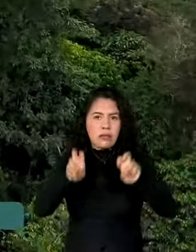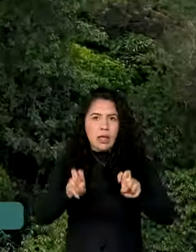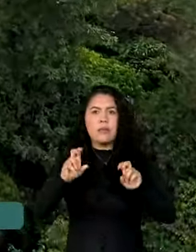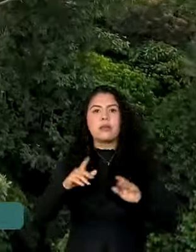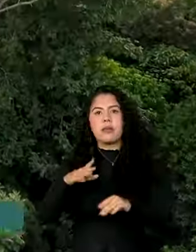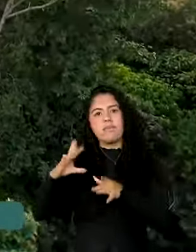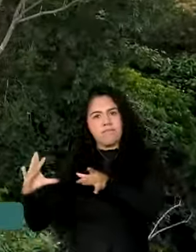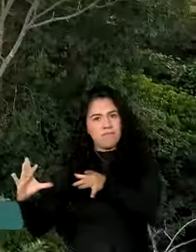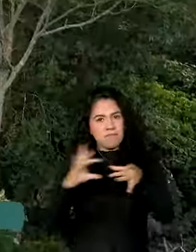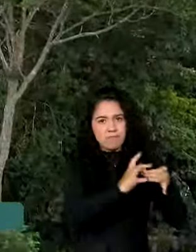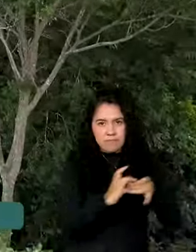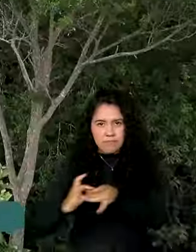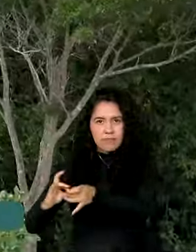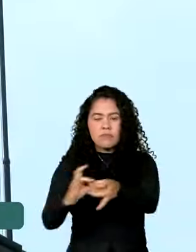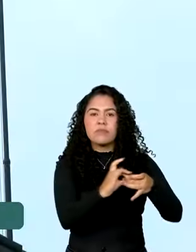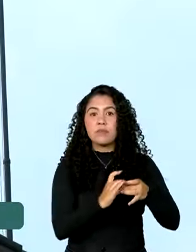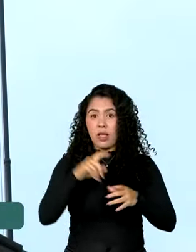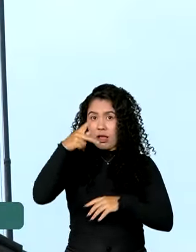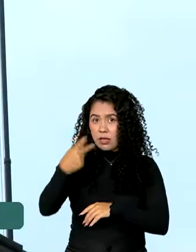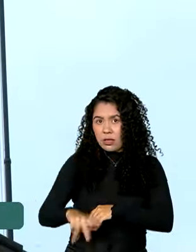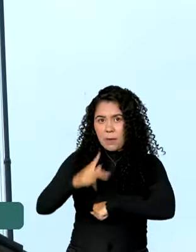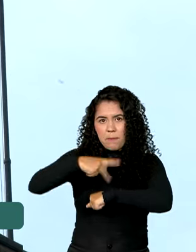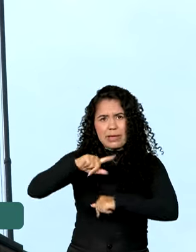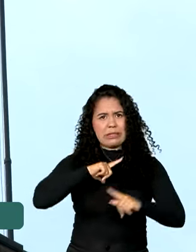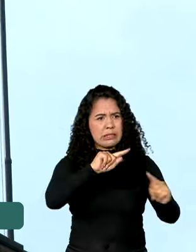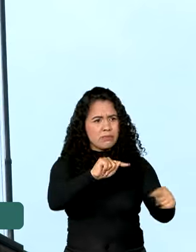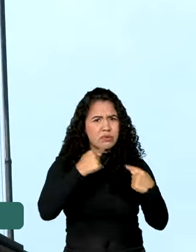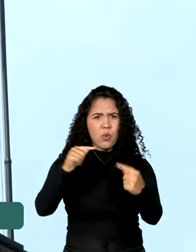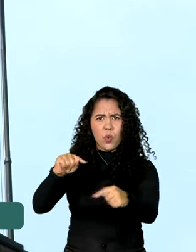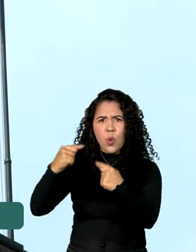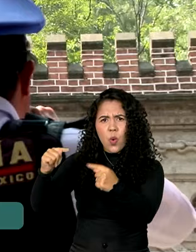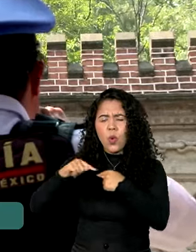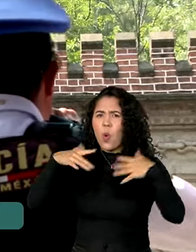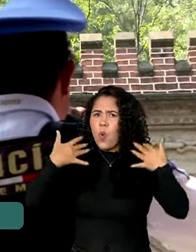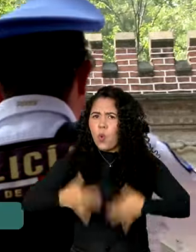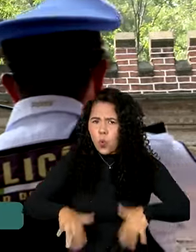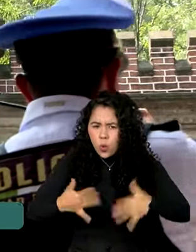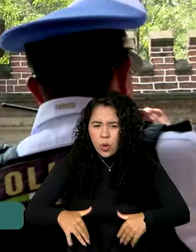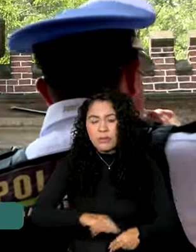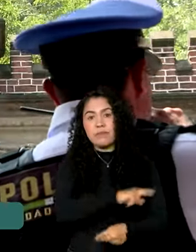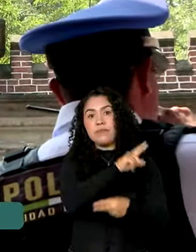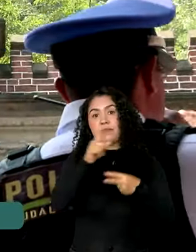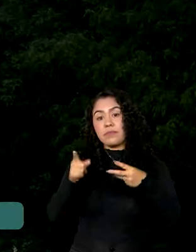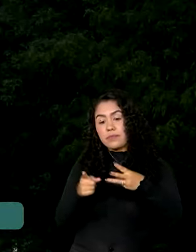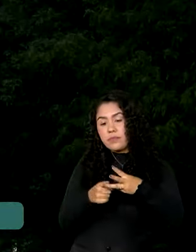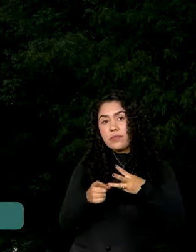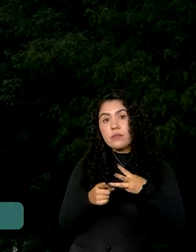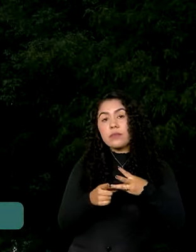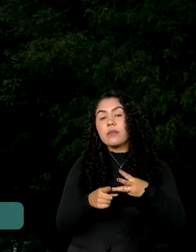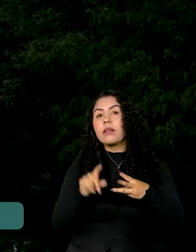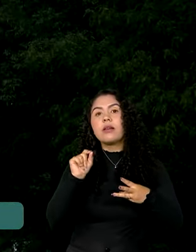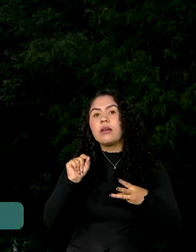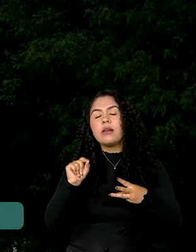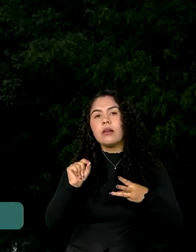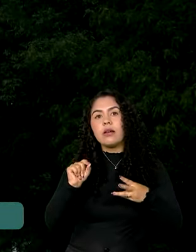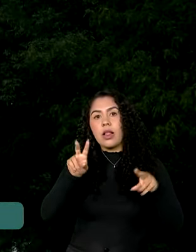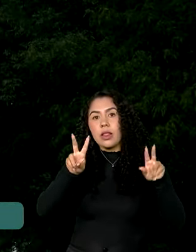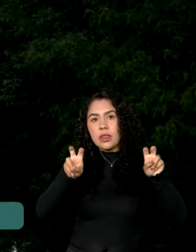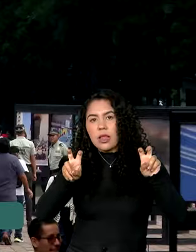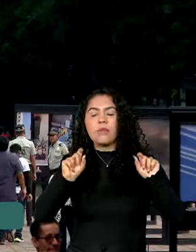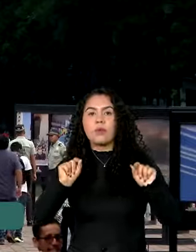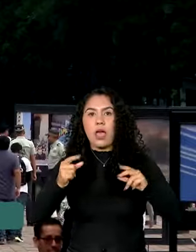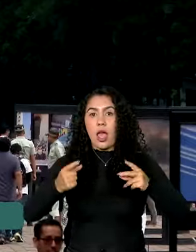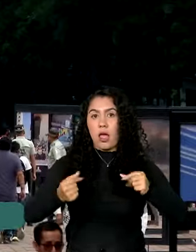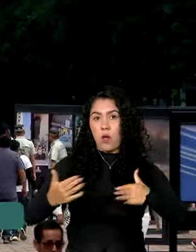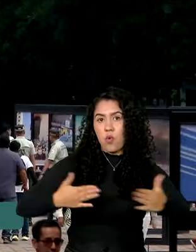países. O México tem também desafios grandes. O segundo tema, óbvio, é gênero. O terceiro tema importantíssimo, comércio.